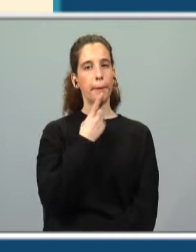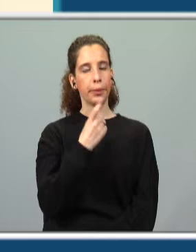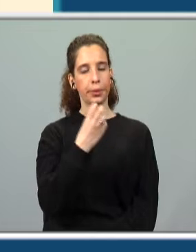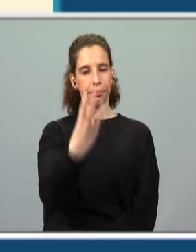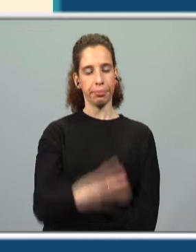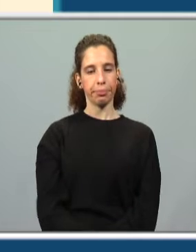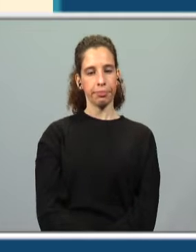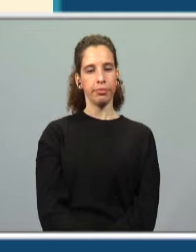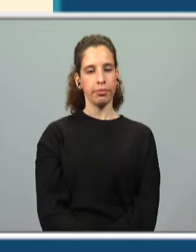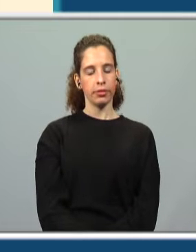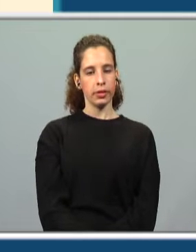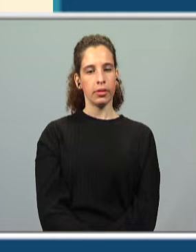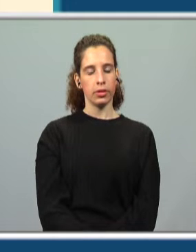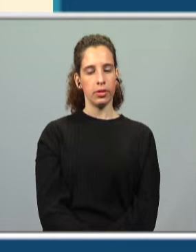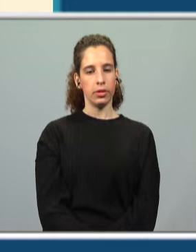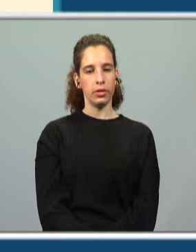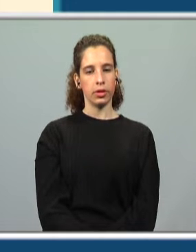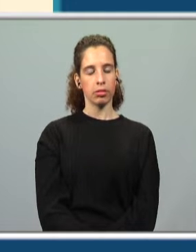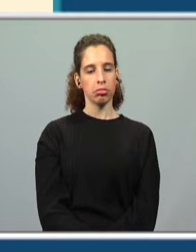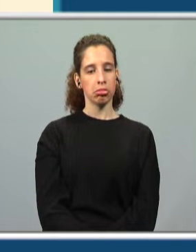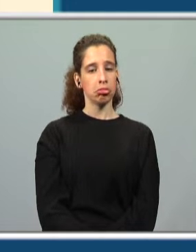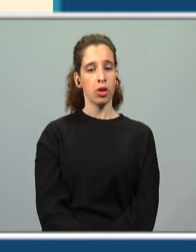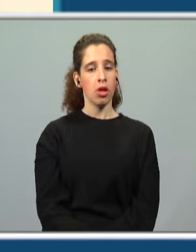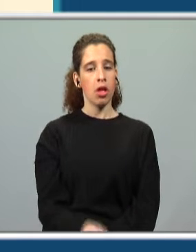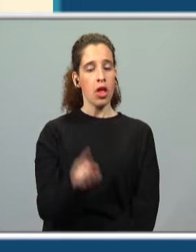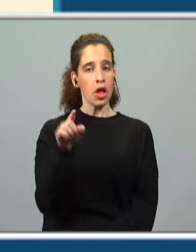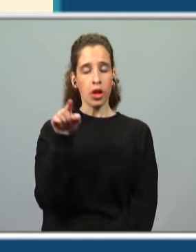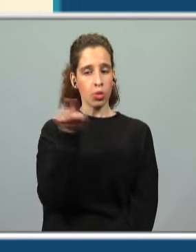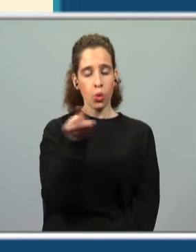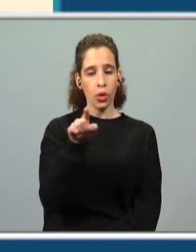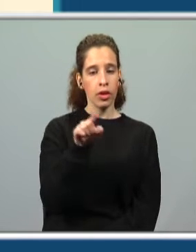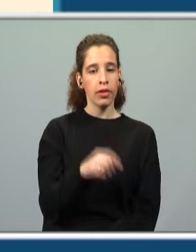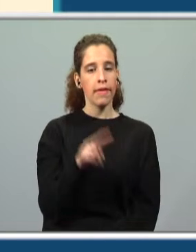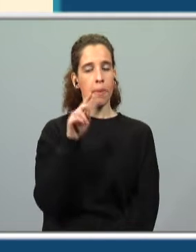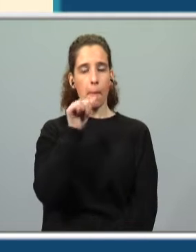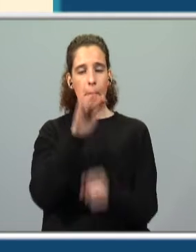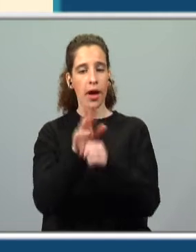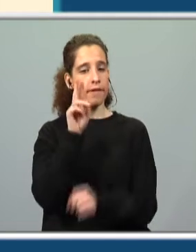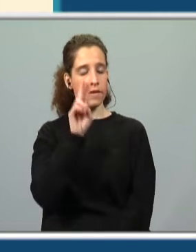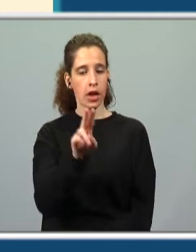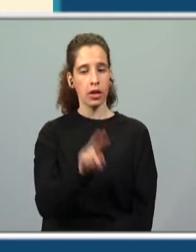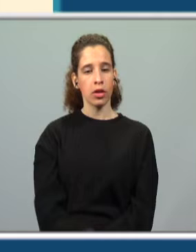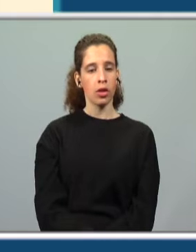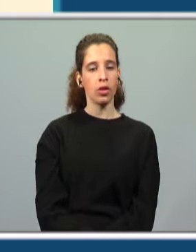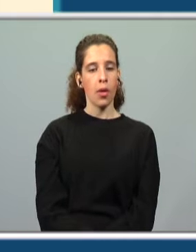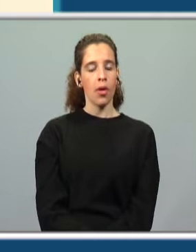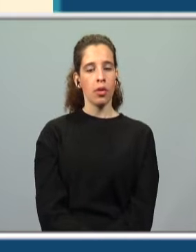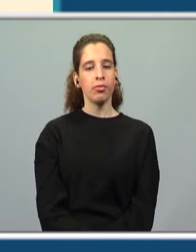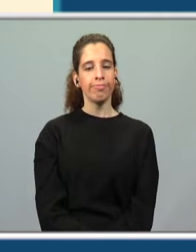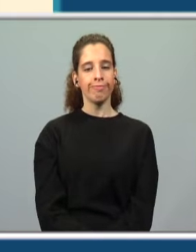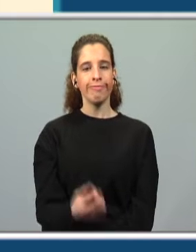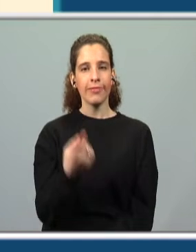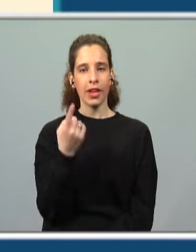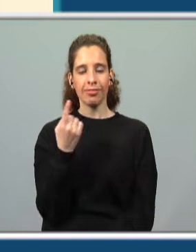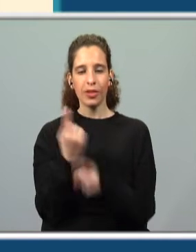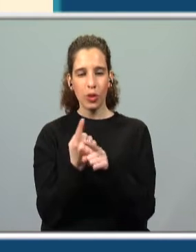número 3. Nenhum deles tinha visto o mar. Uma falta que o tio Jaime Litorânio